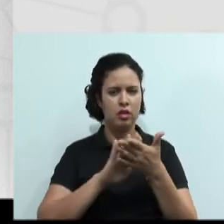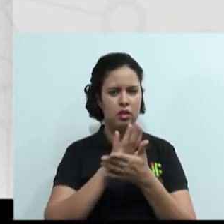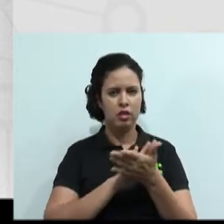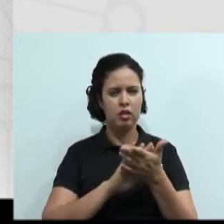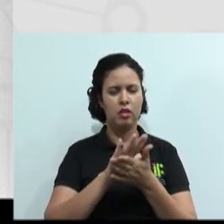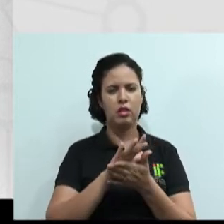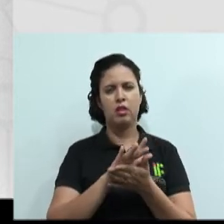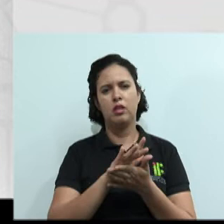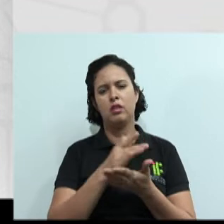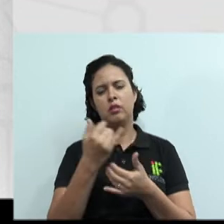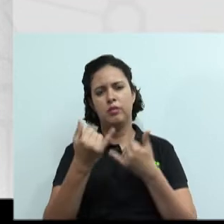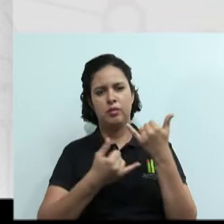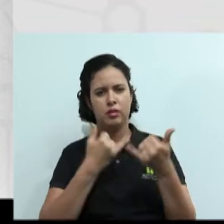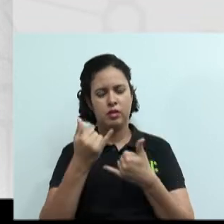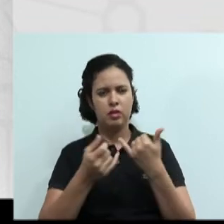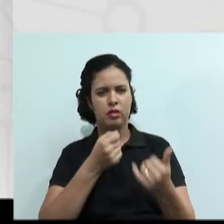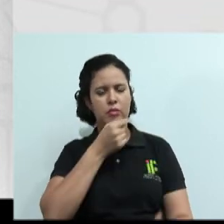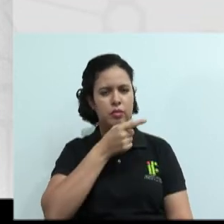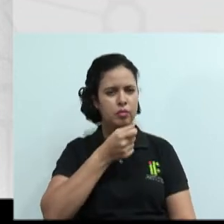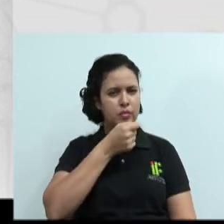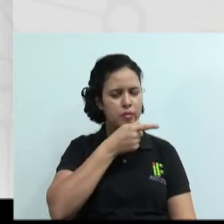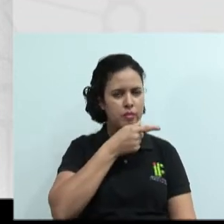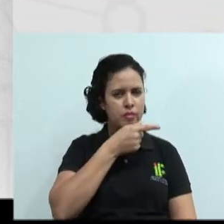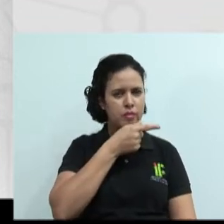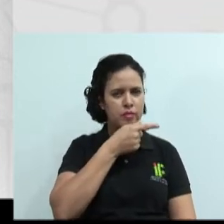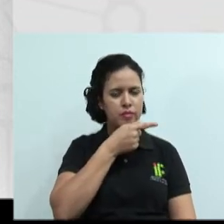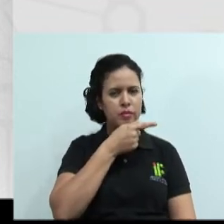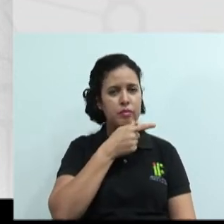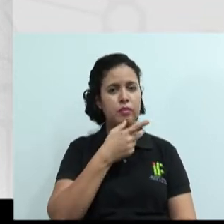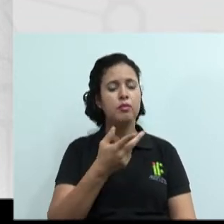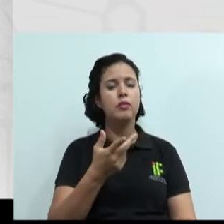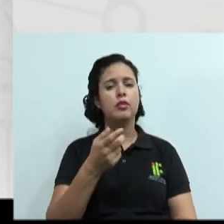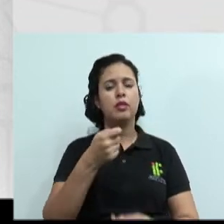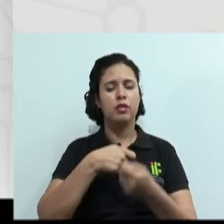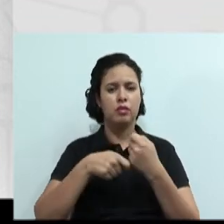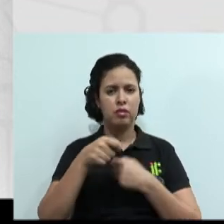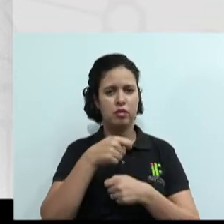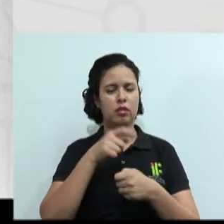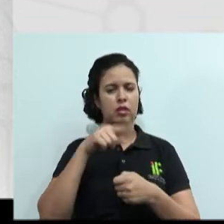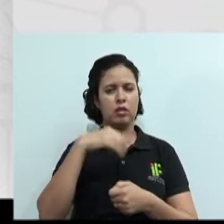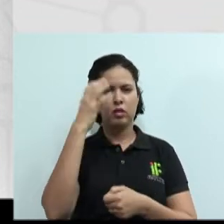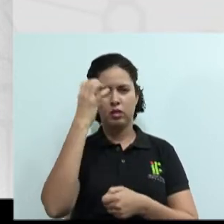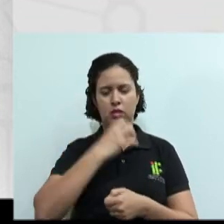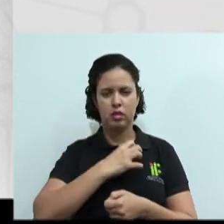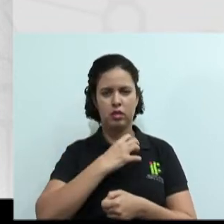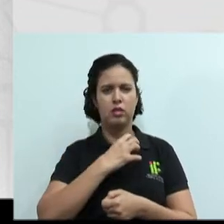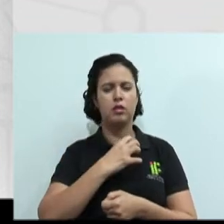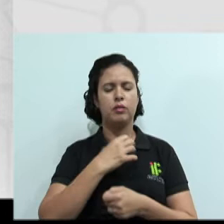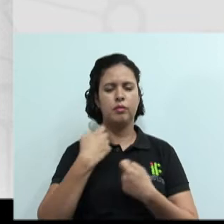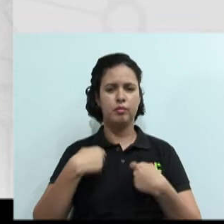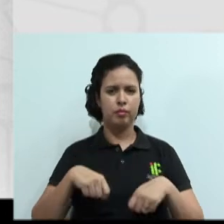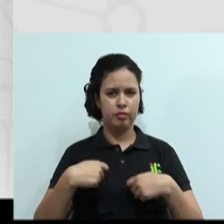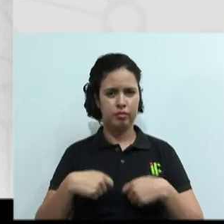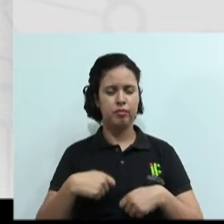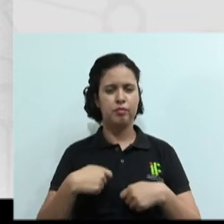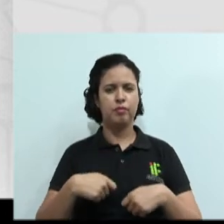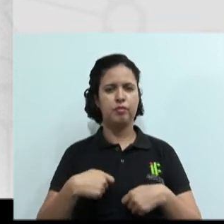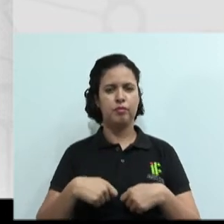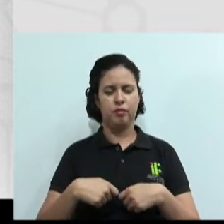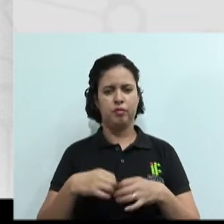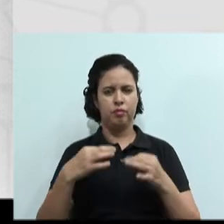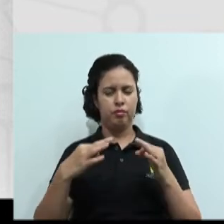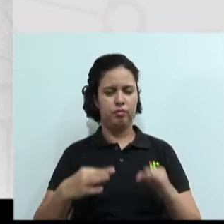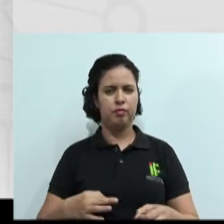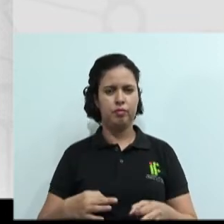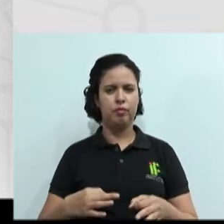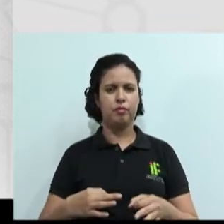ou abusar aí dos trejeitos, né? Porque nós sabemos que tem negociações que são mais sérias do que as outras. Então, é preciso você agir de